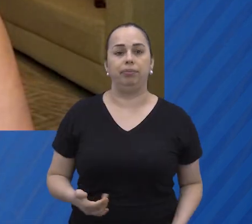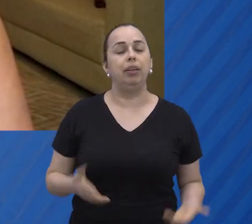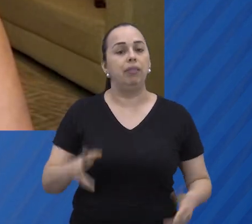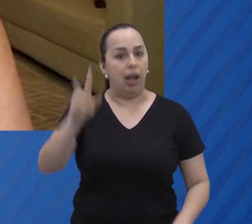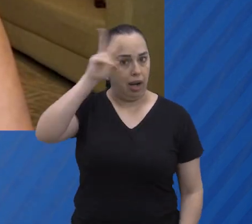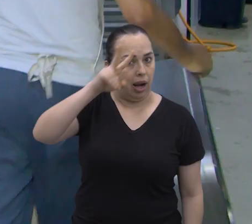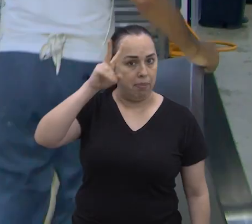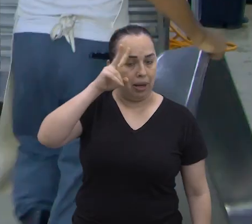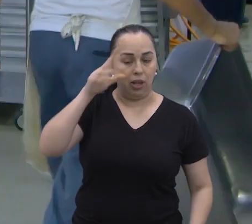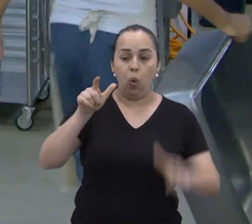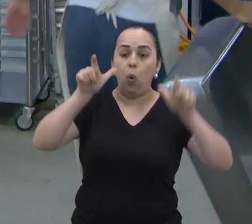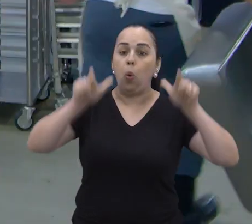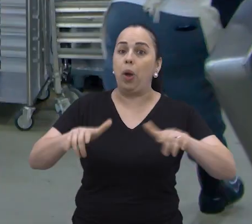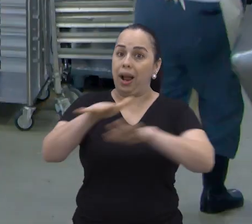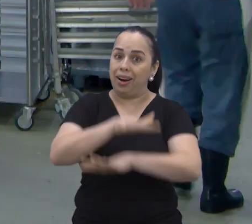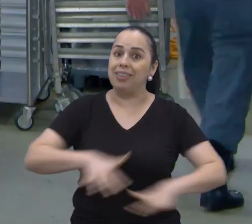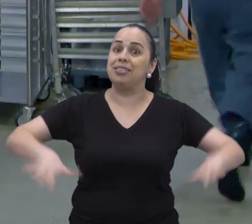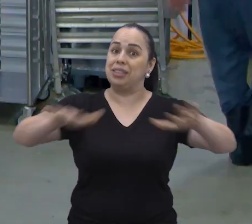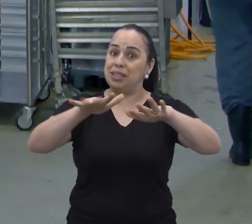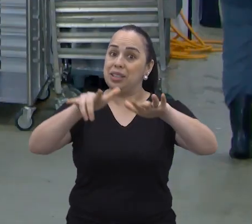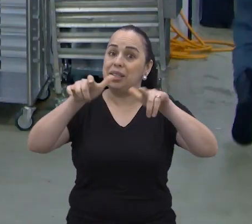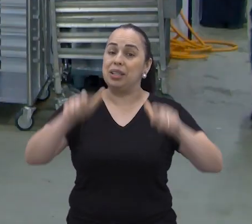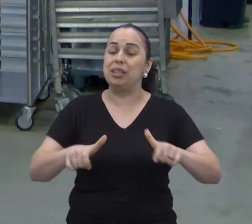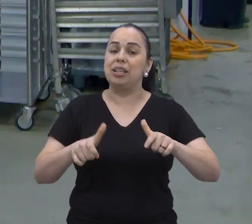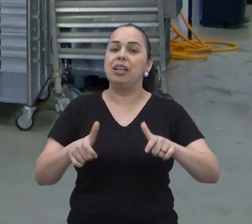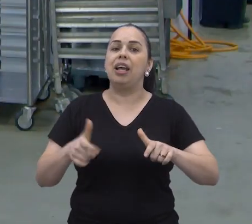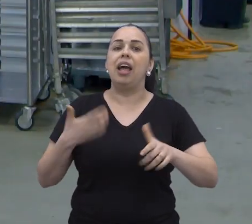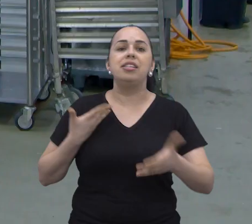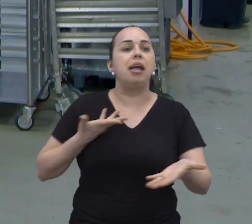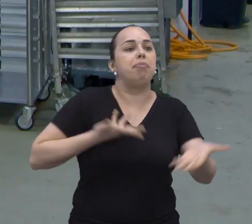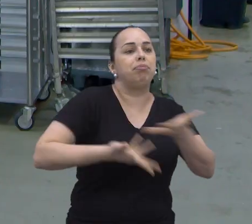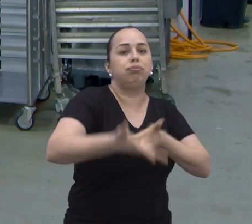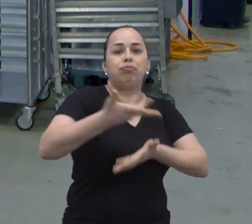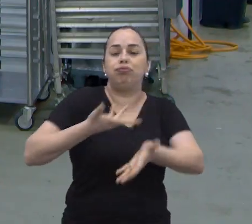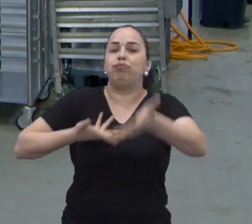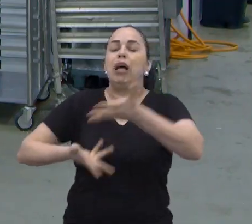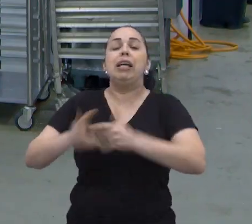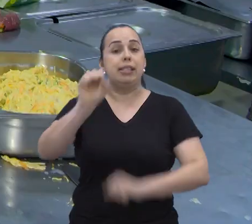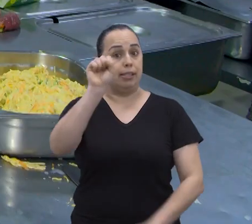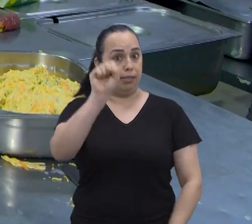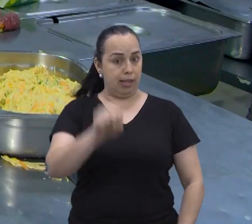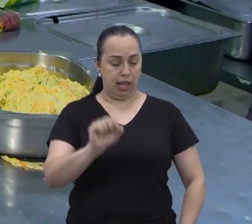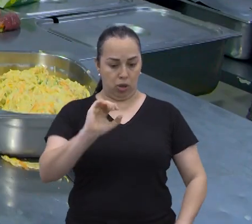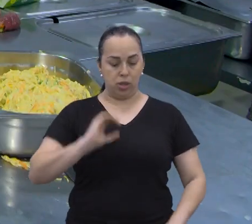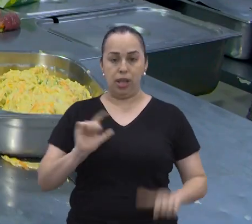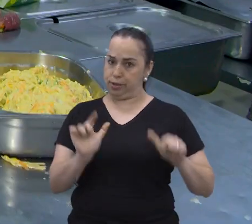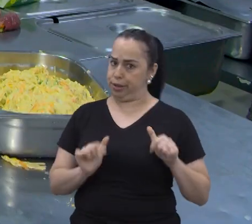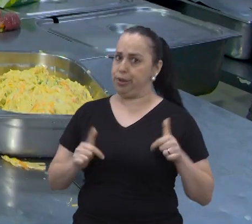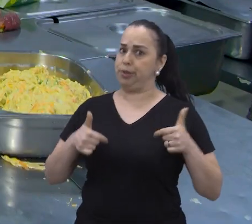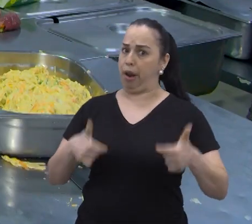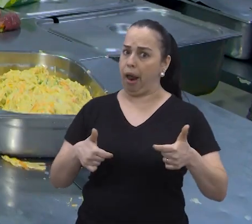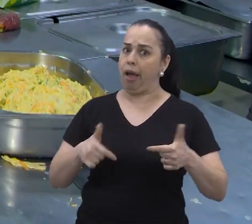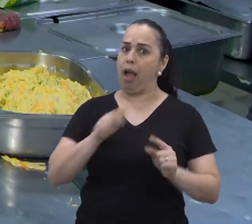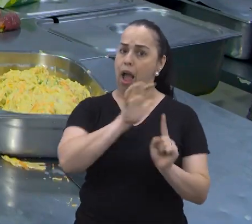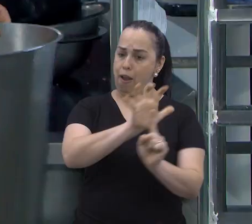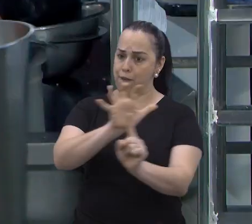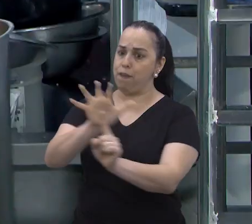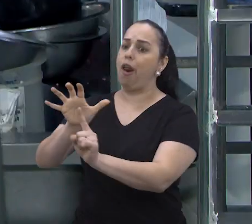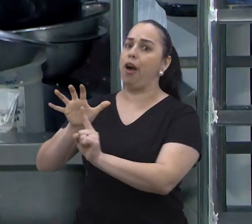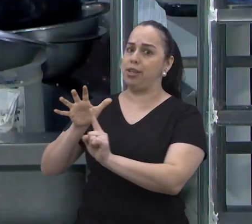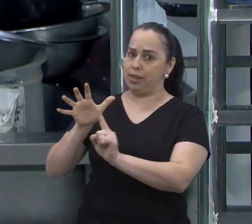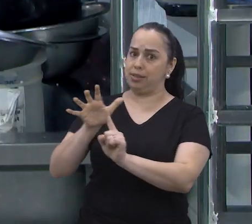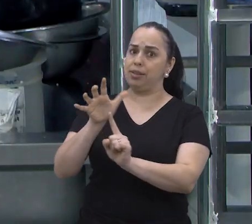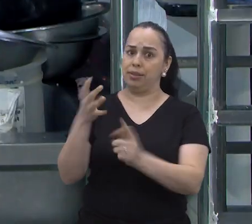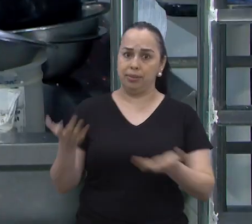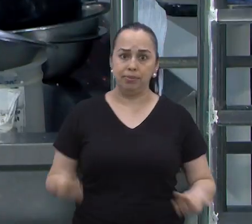resto, numa coisa ruim. Vale relembrar que o ambiente de trabalho é um espaço coletivo. E sim, nossas atitudes podem